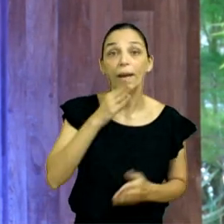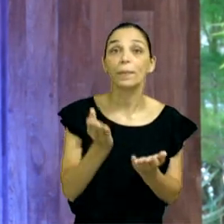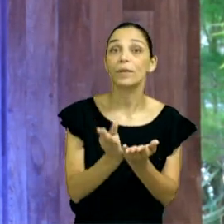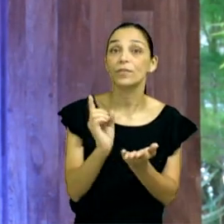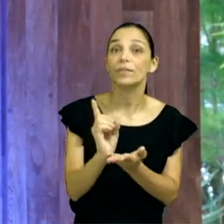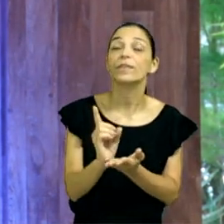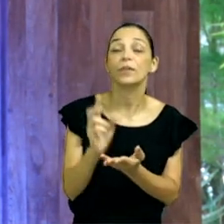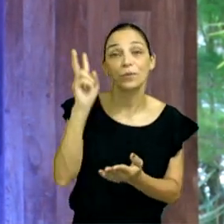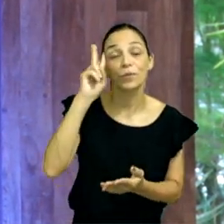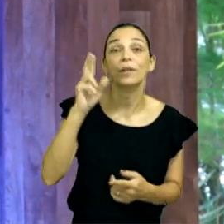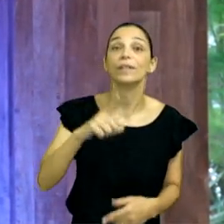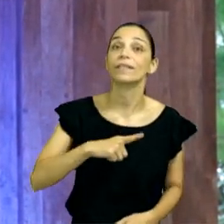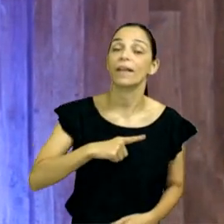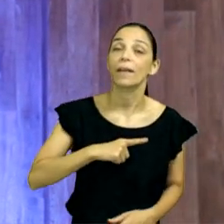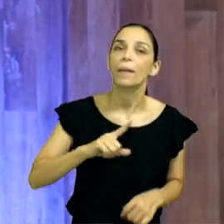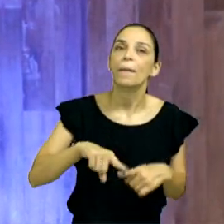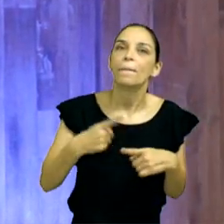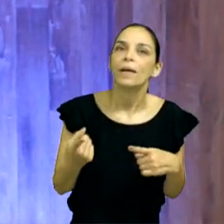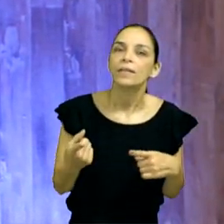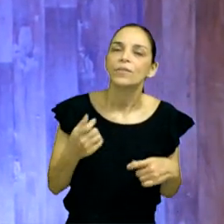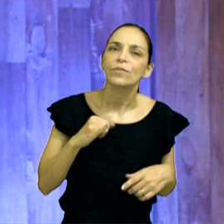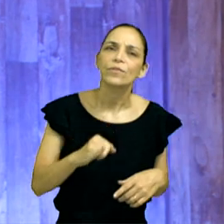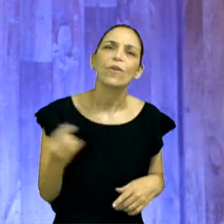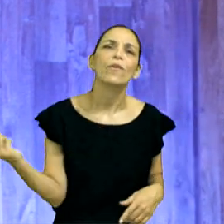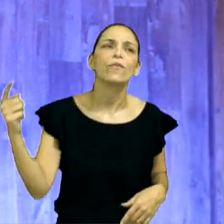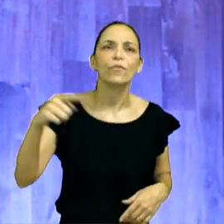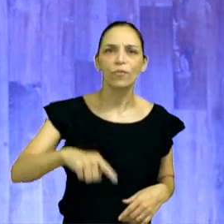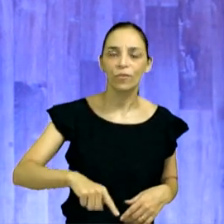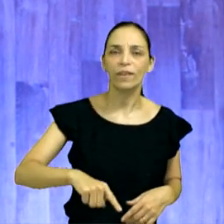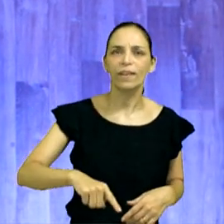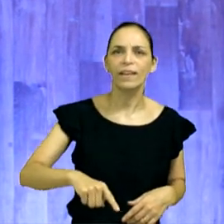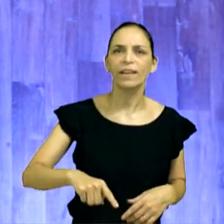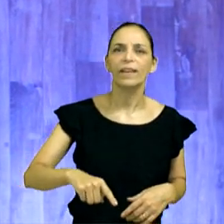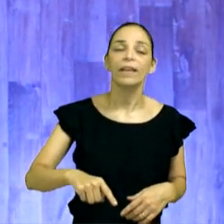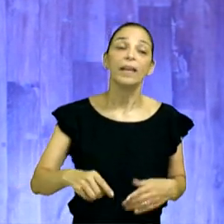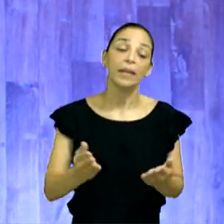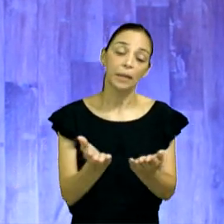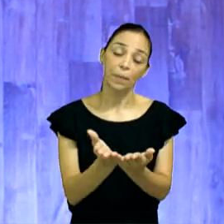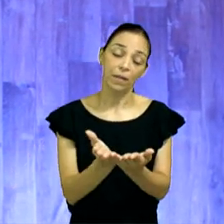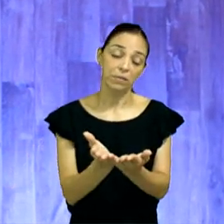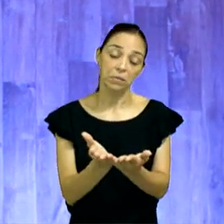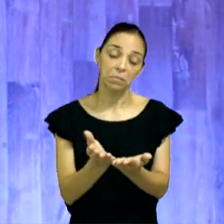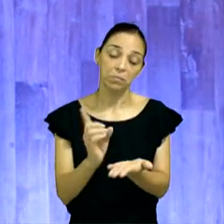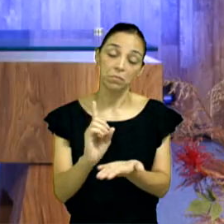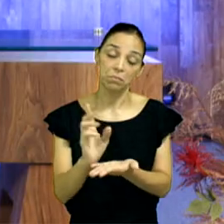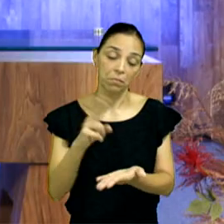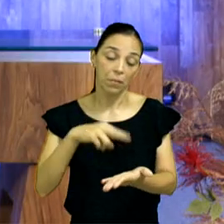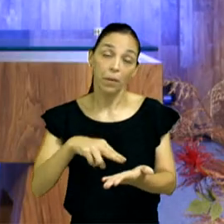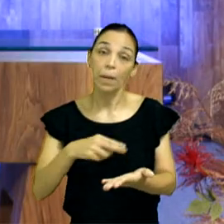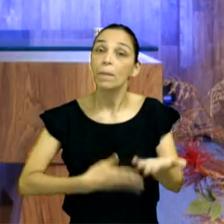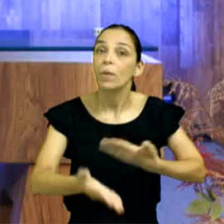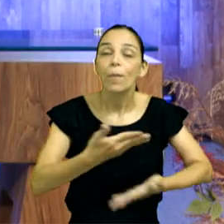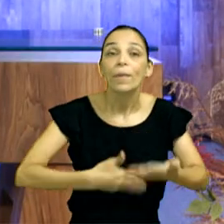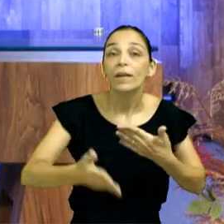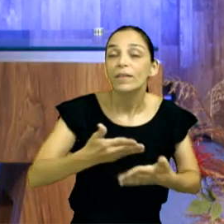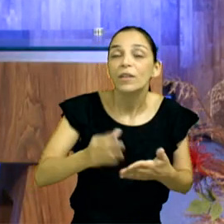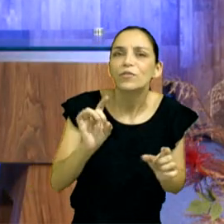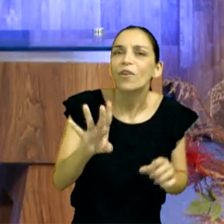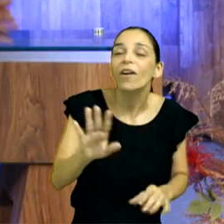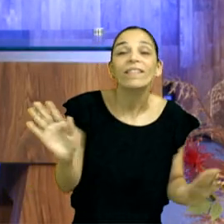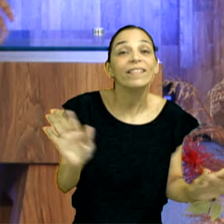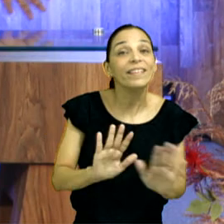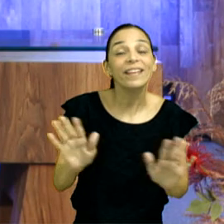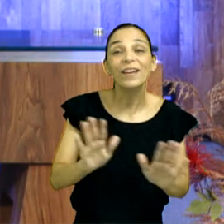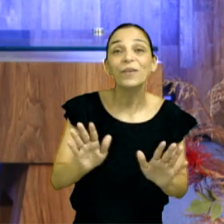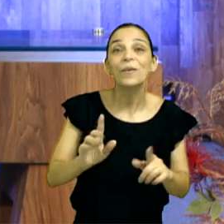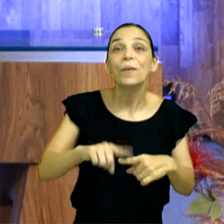Mas não se trata simplesmente de vir aqui e falar alguma coisa para você da Bíblia, mas se trata de saber o que Deus quer falar ao teu